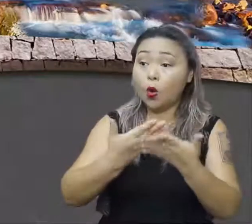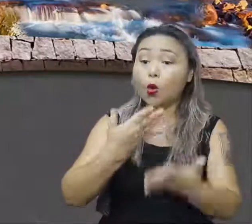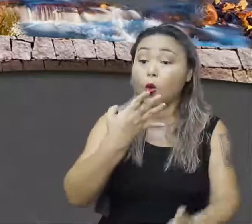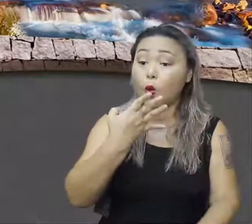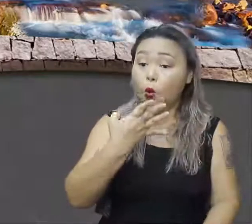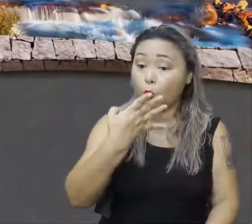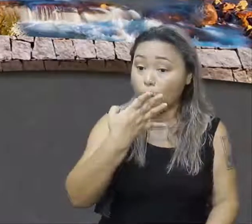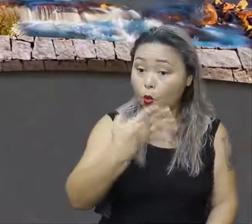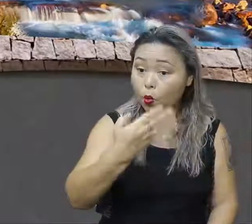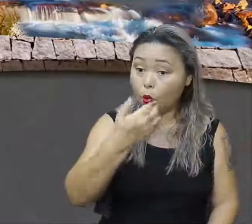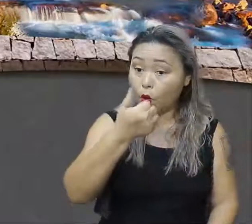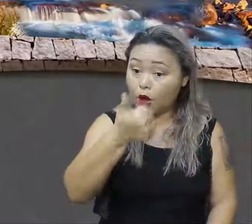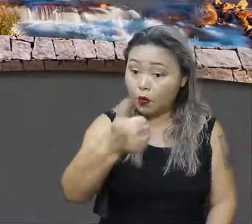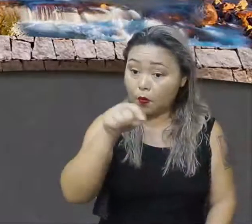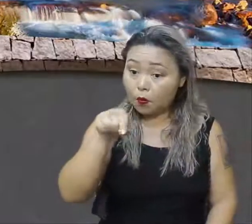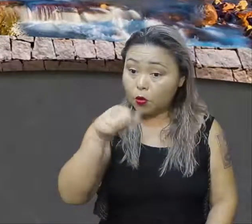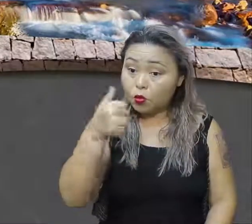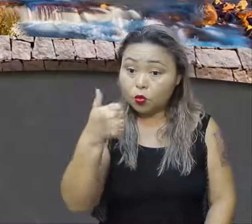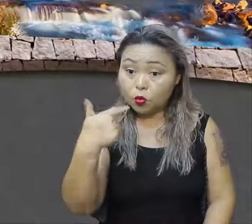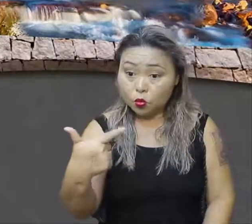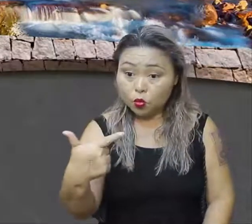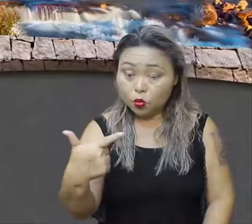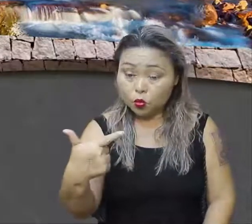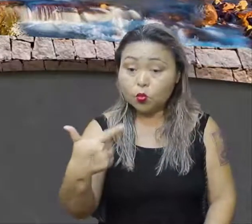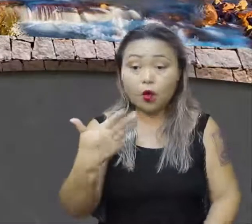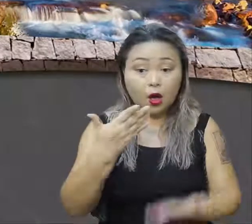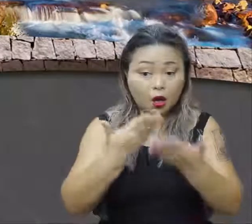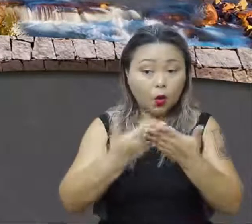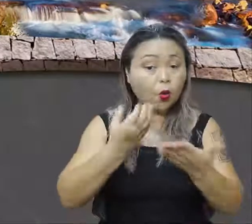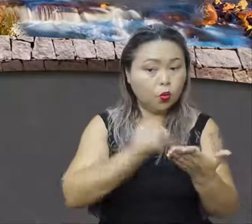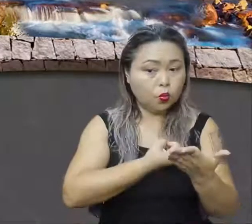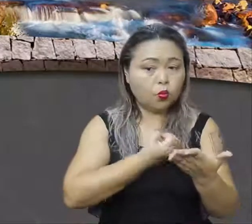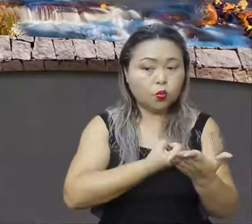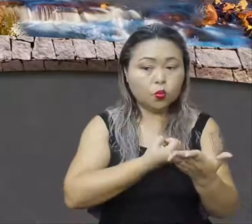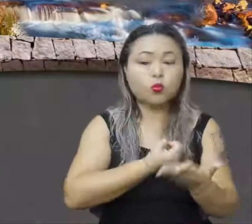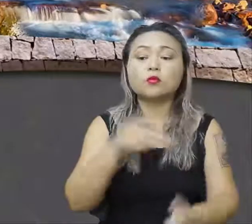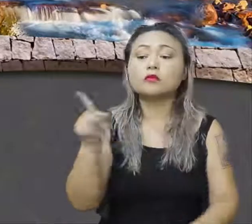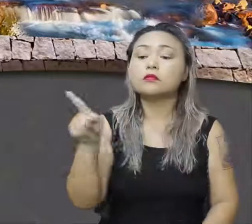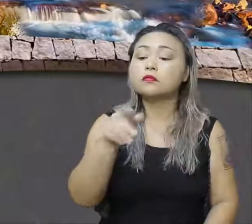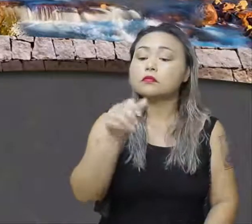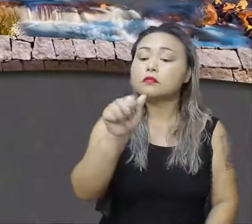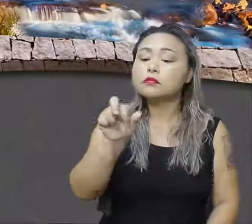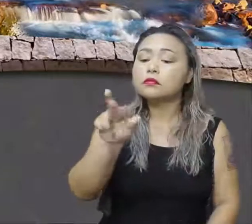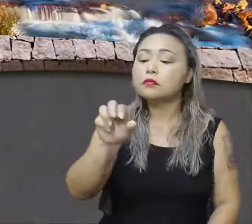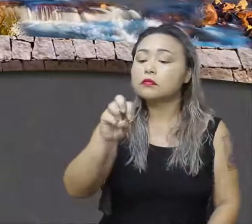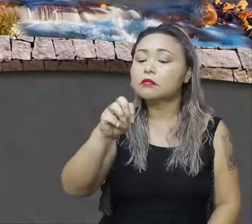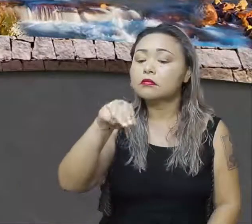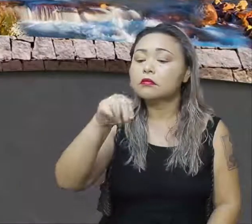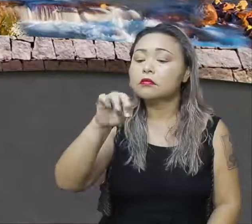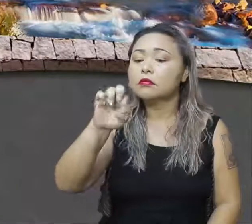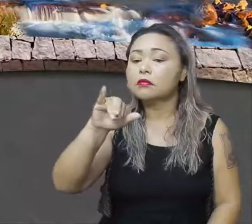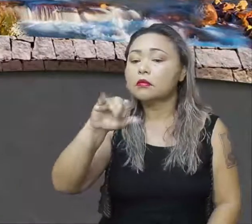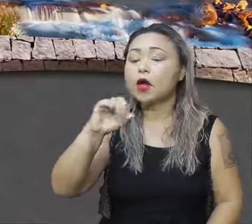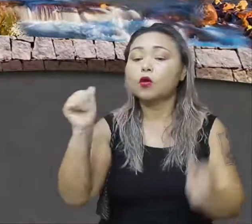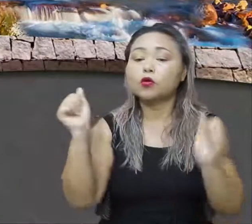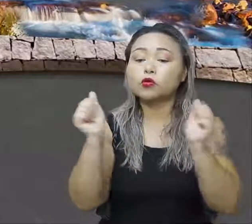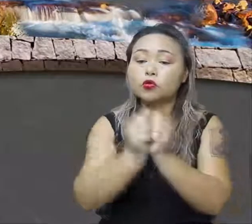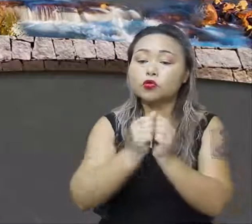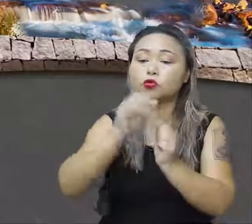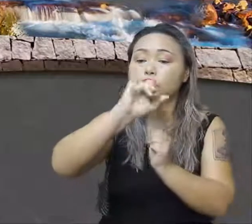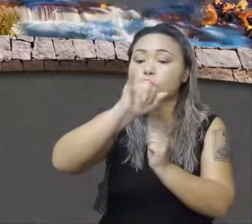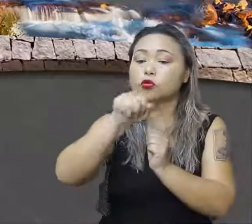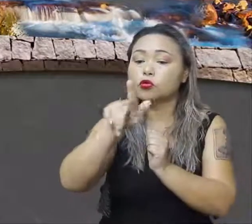.2, onde eu sou o professor de matéria, junto com o professor Jorge e o professor